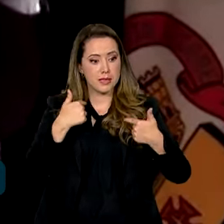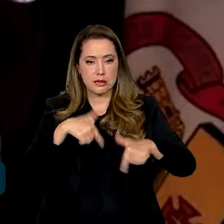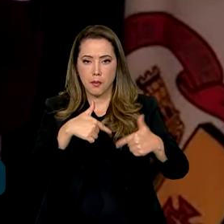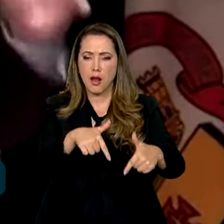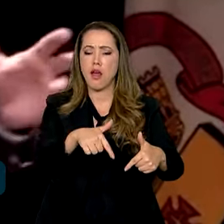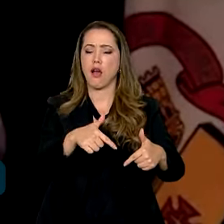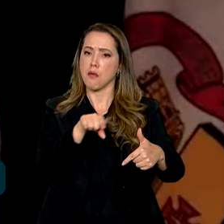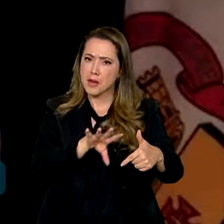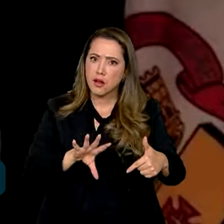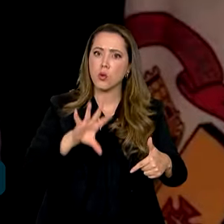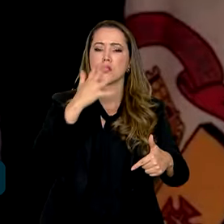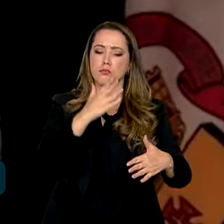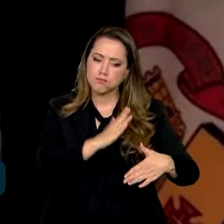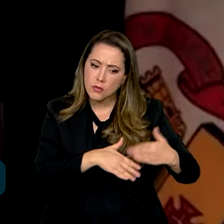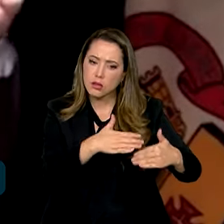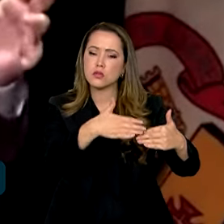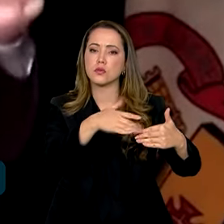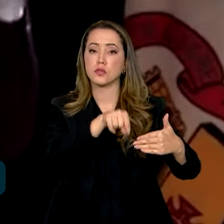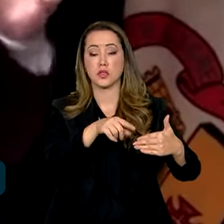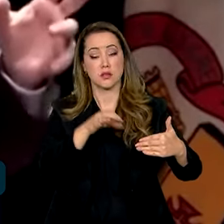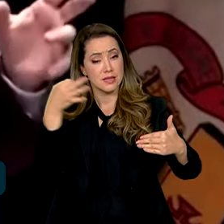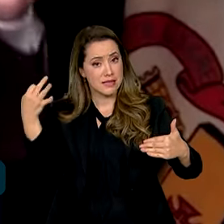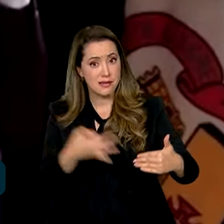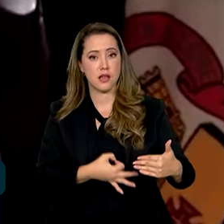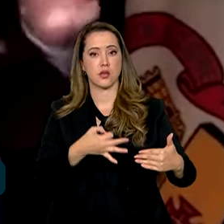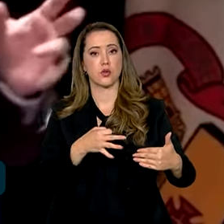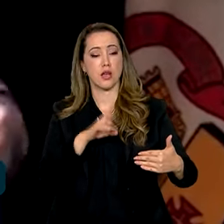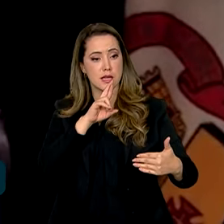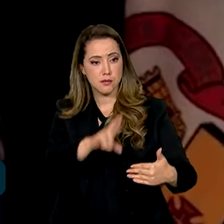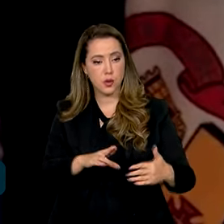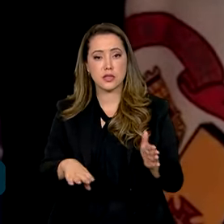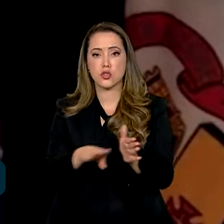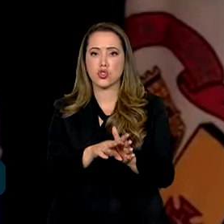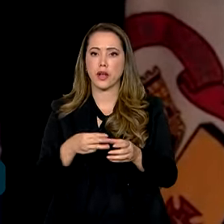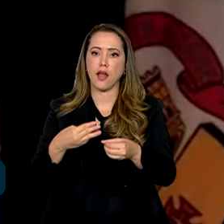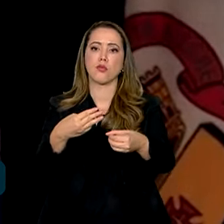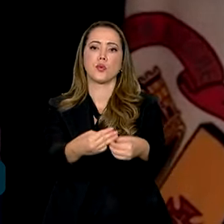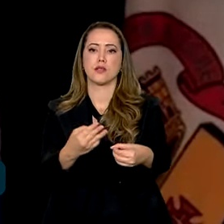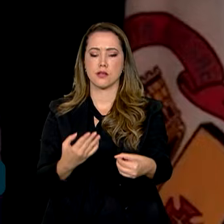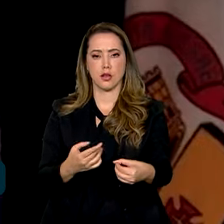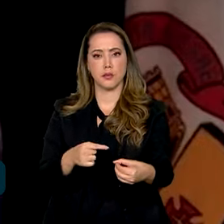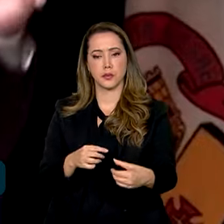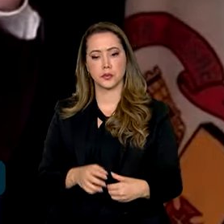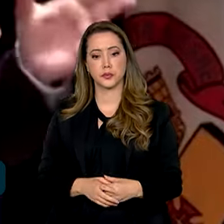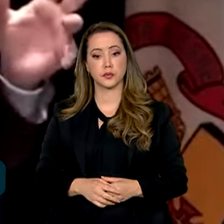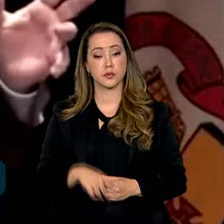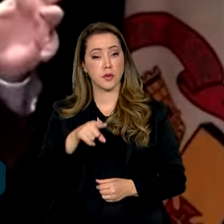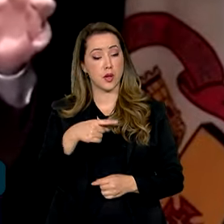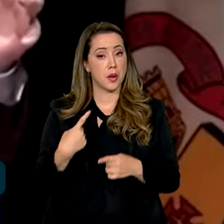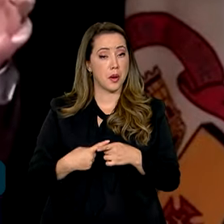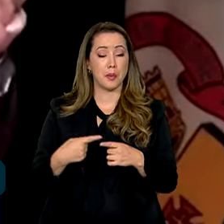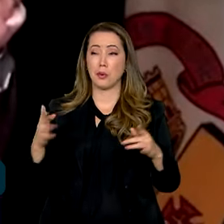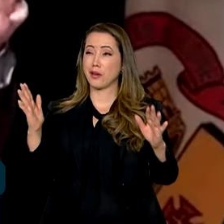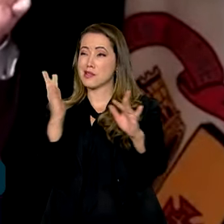que as coisas aconteçam e, efetivamente, o resultado possa chegar no município, é nas cidades